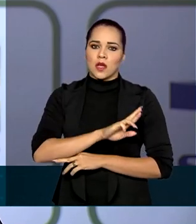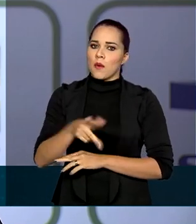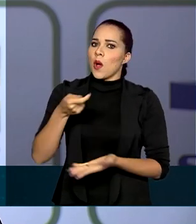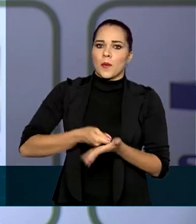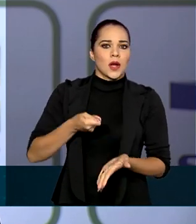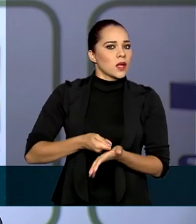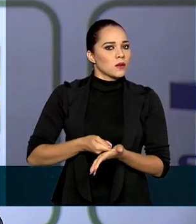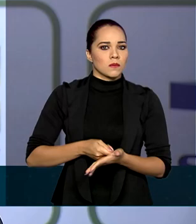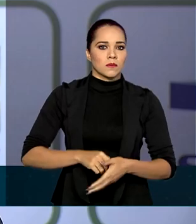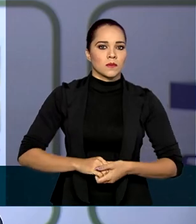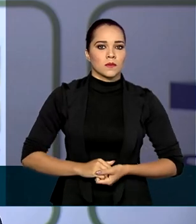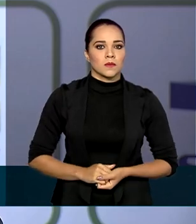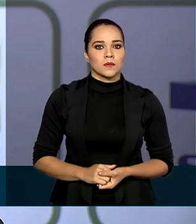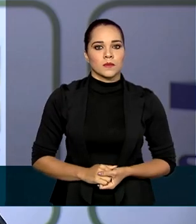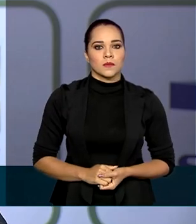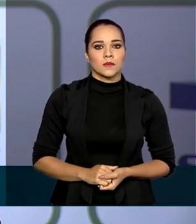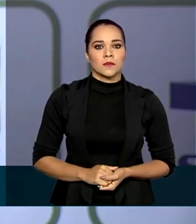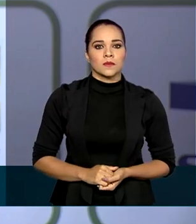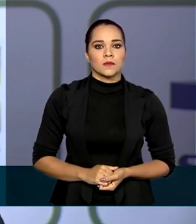obrigatória.